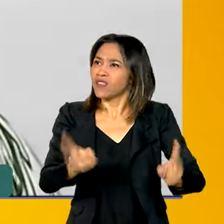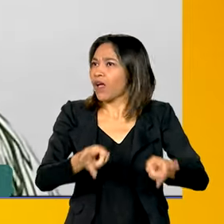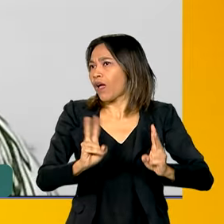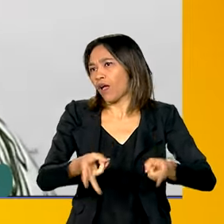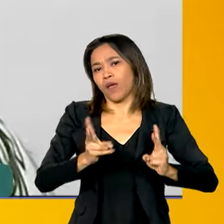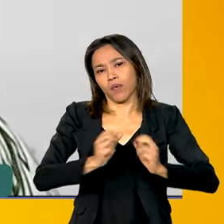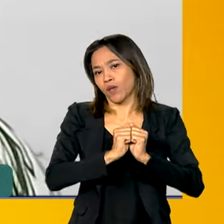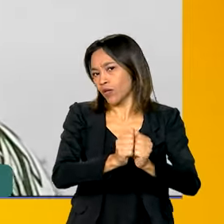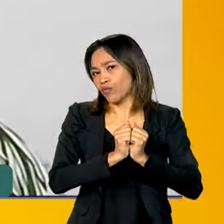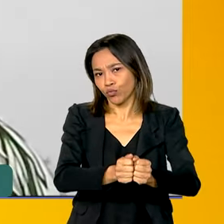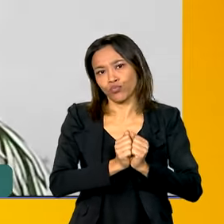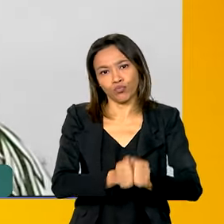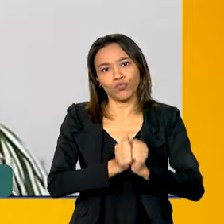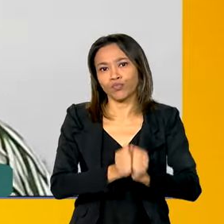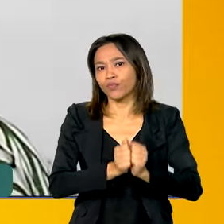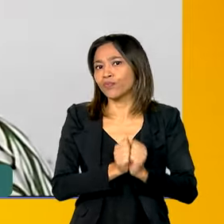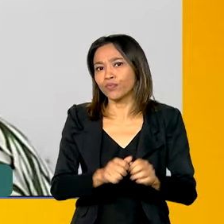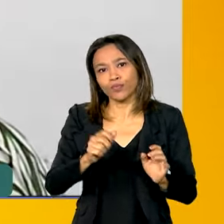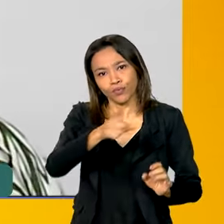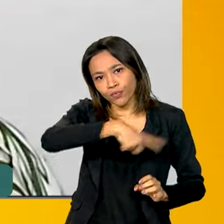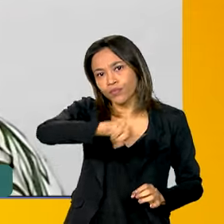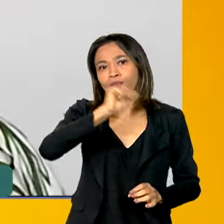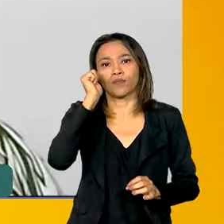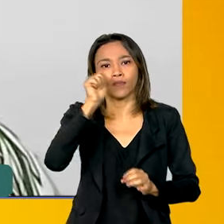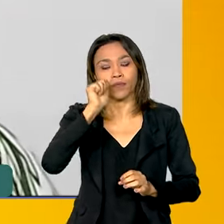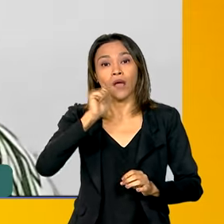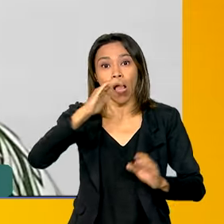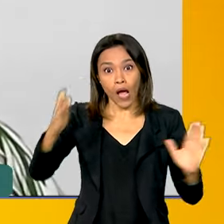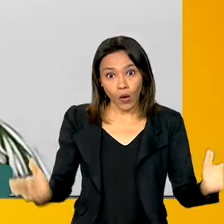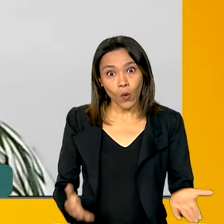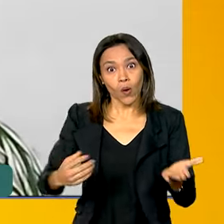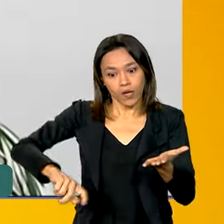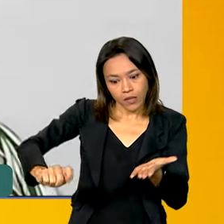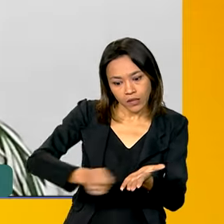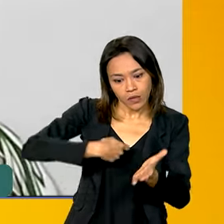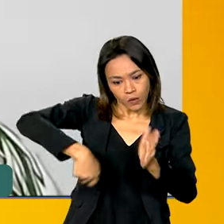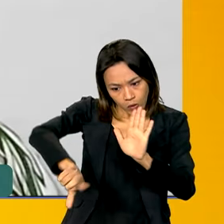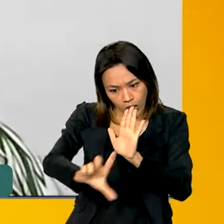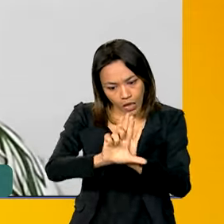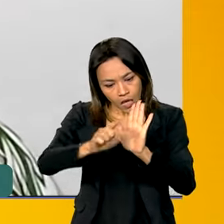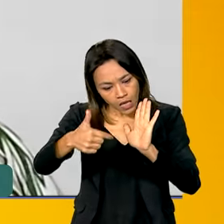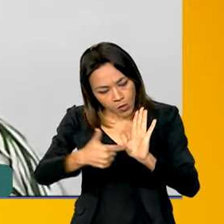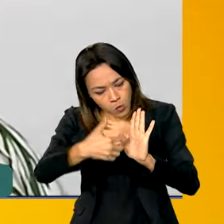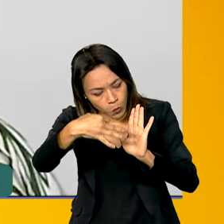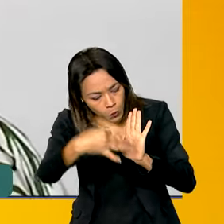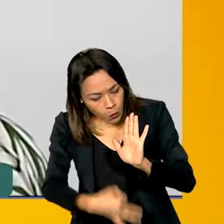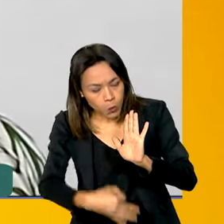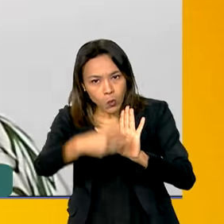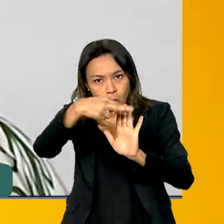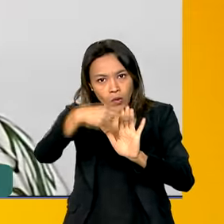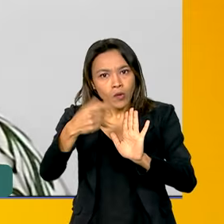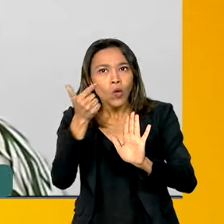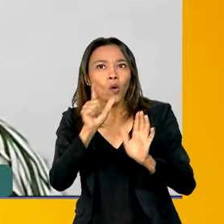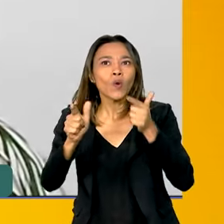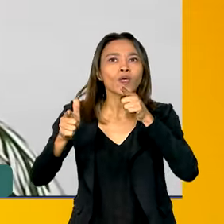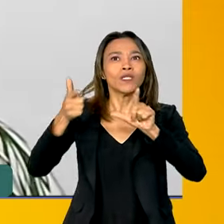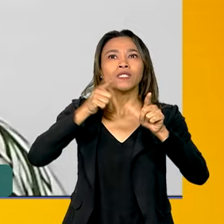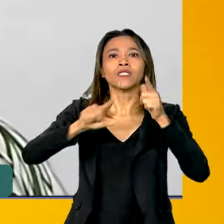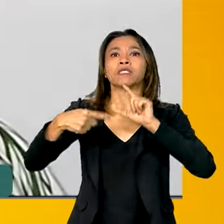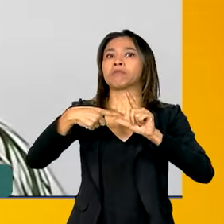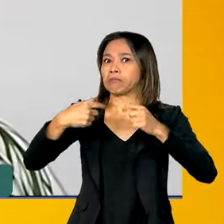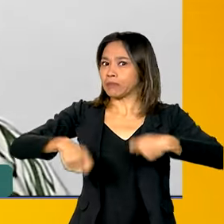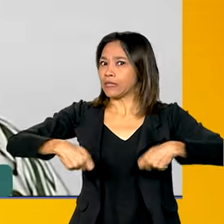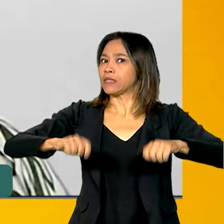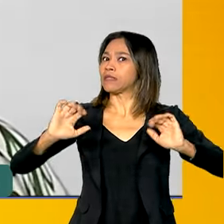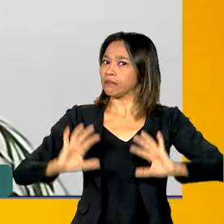que nos acompanha, que é indispensável, a regulamentação gradual é sempre, cada conquista, é uma conquista que deve ser